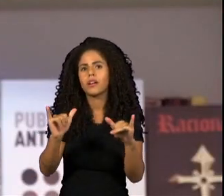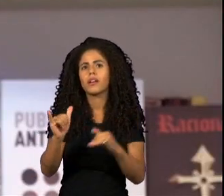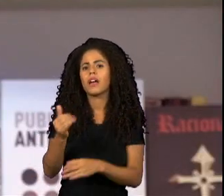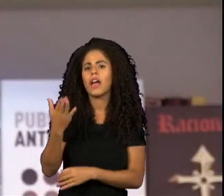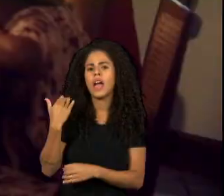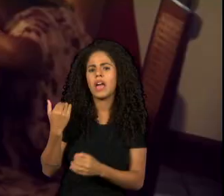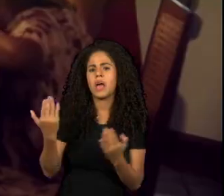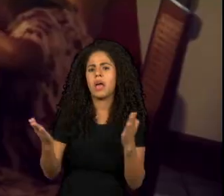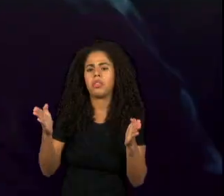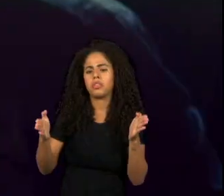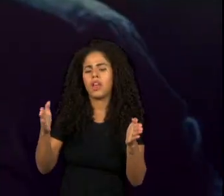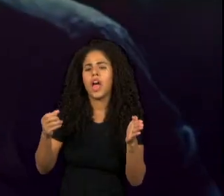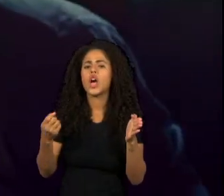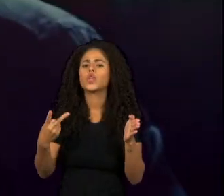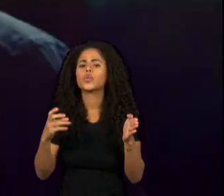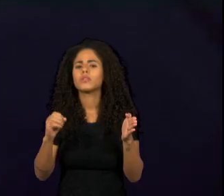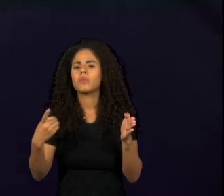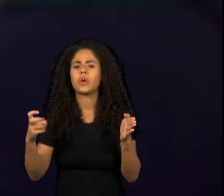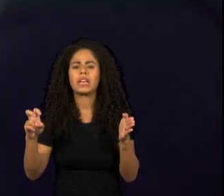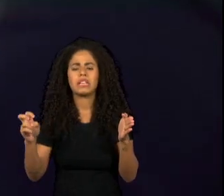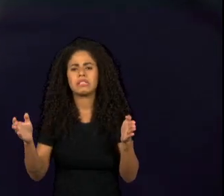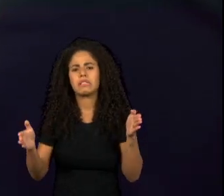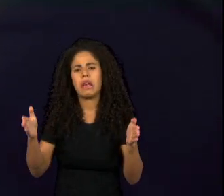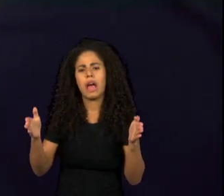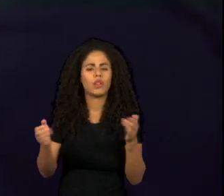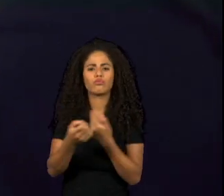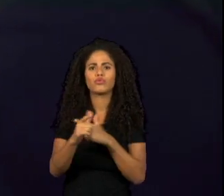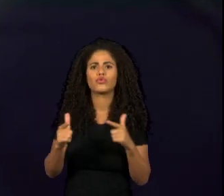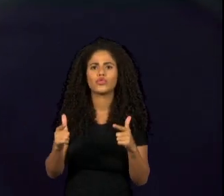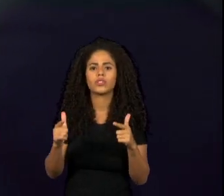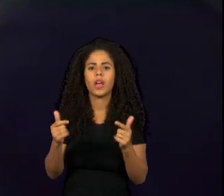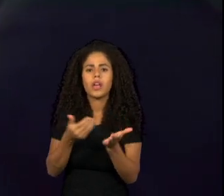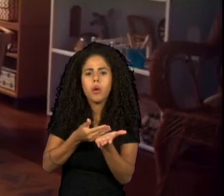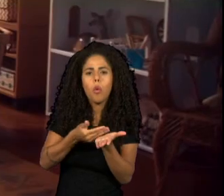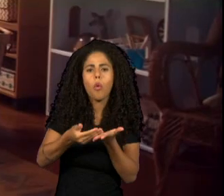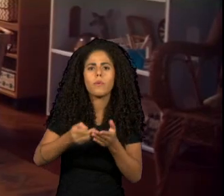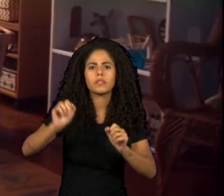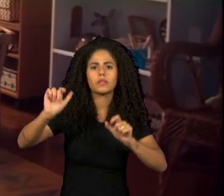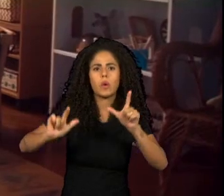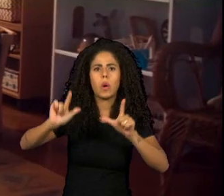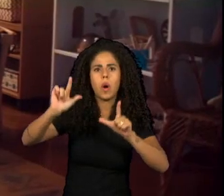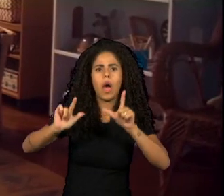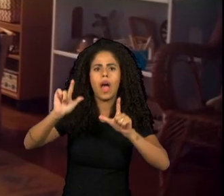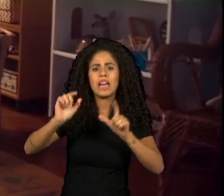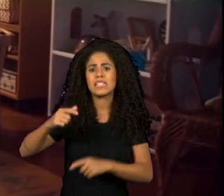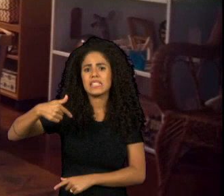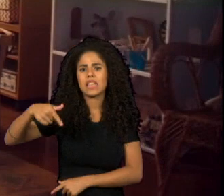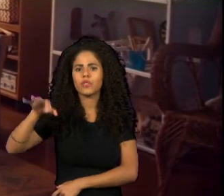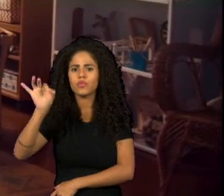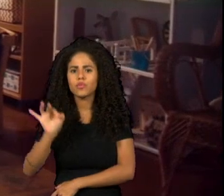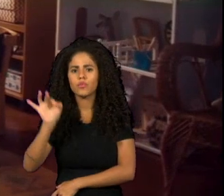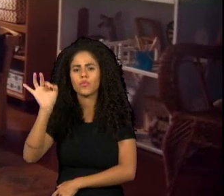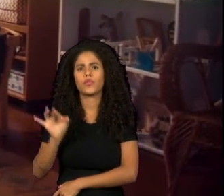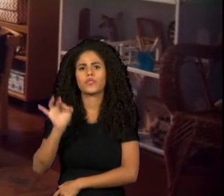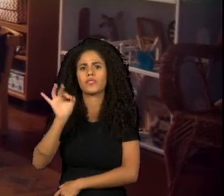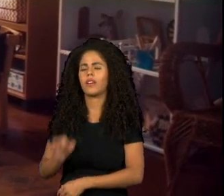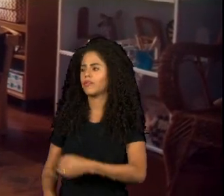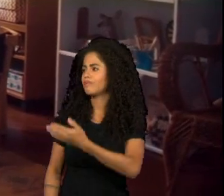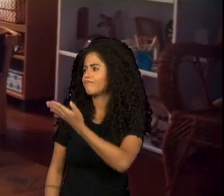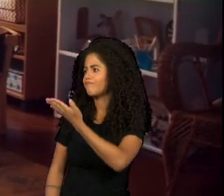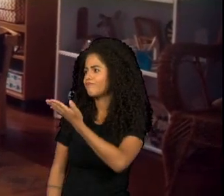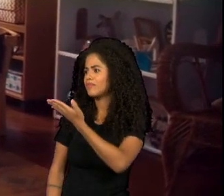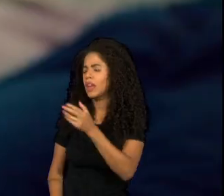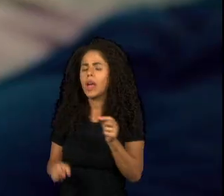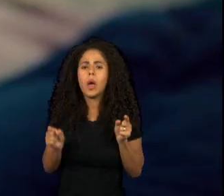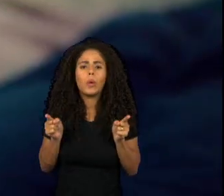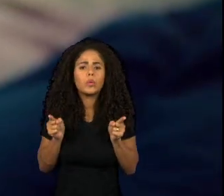era 1% que a gente identificou na TV. Quando chega em 2020, a gente está em 7%. É muito pouco esse